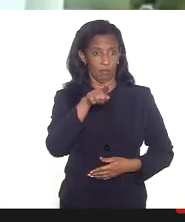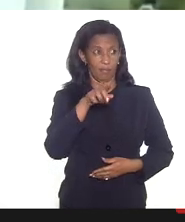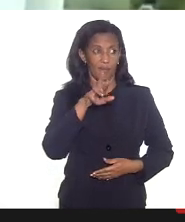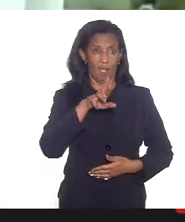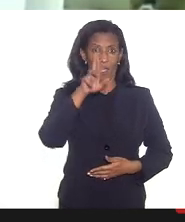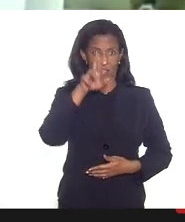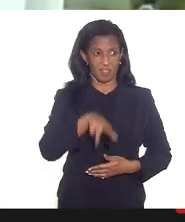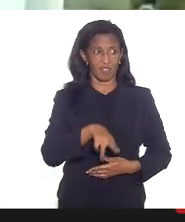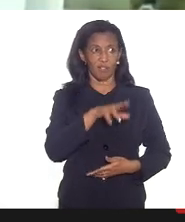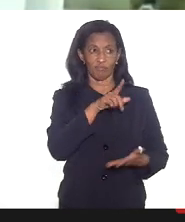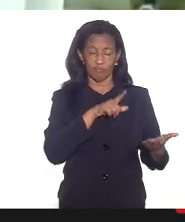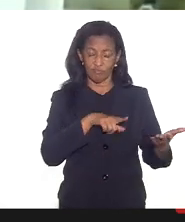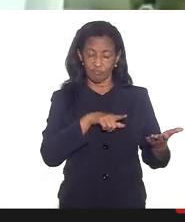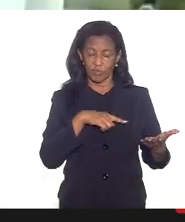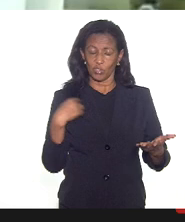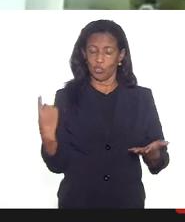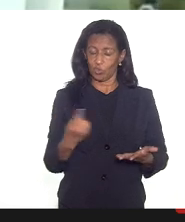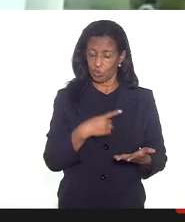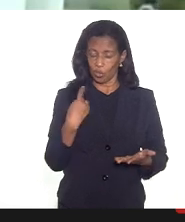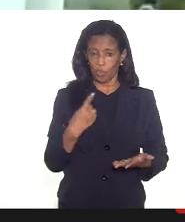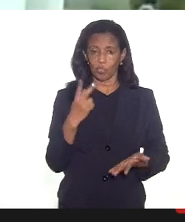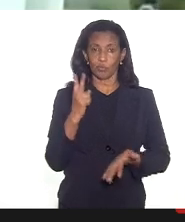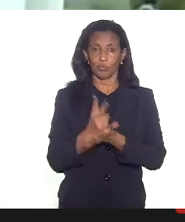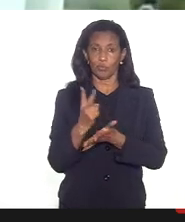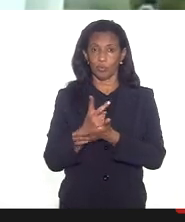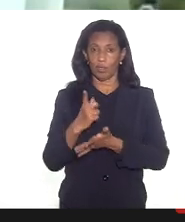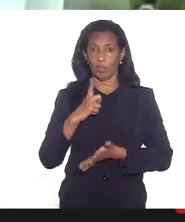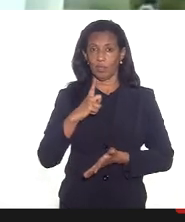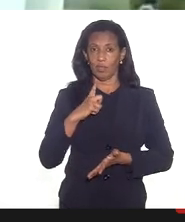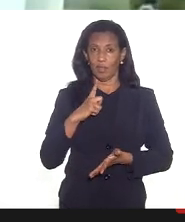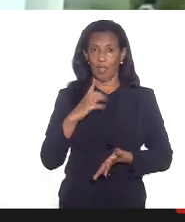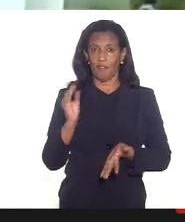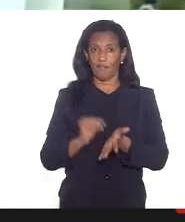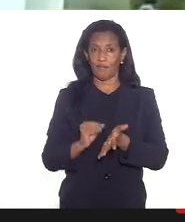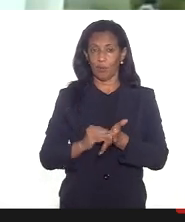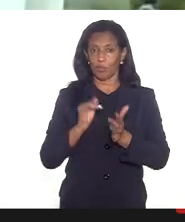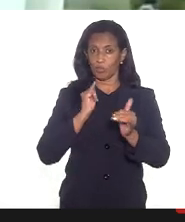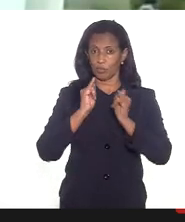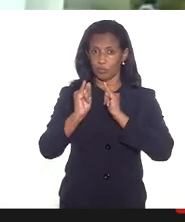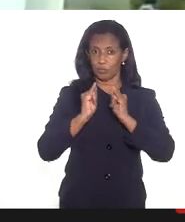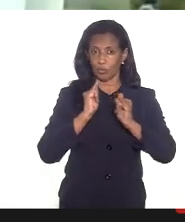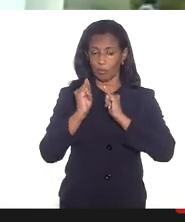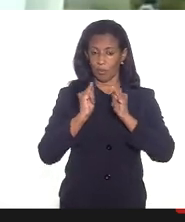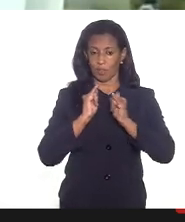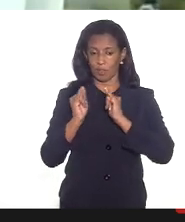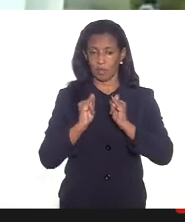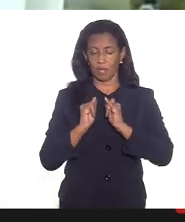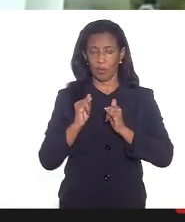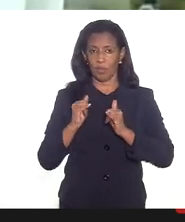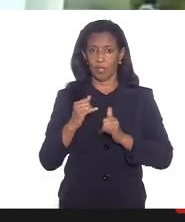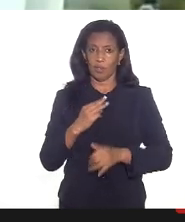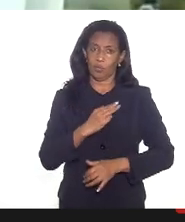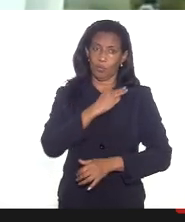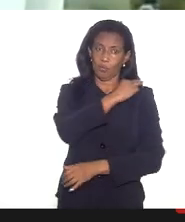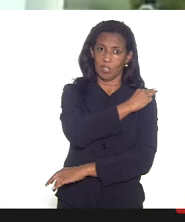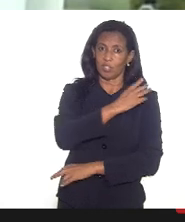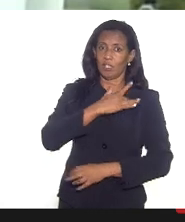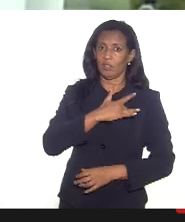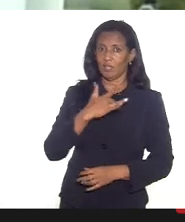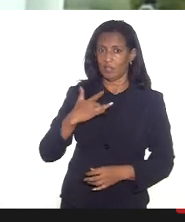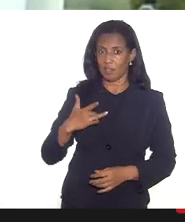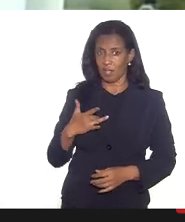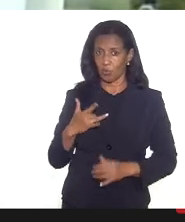razão nós continuamos tendo um descompasso entre o que o ministério da saúde